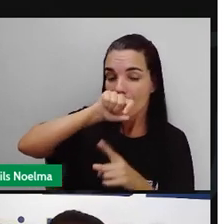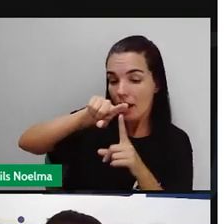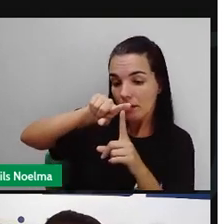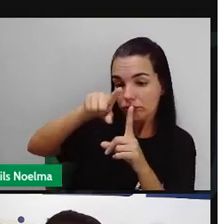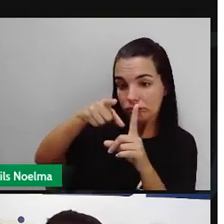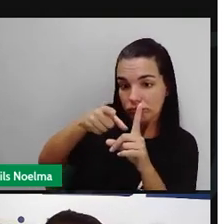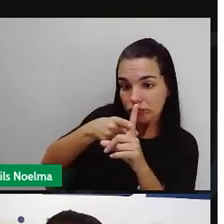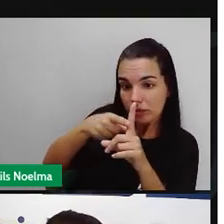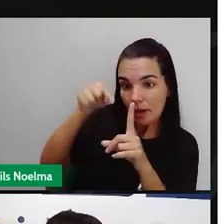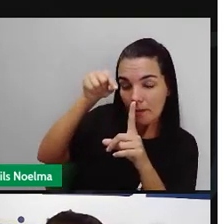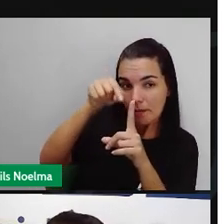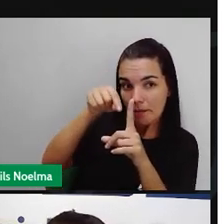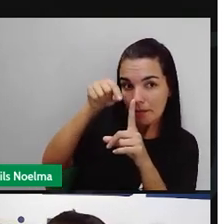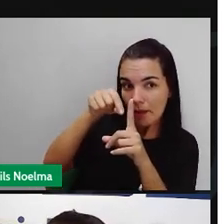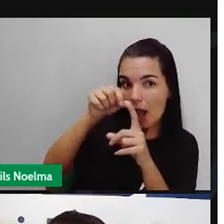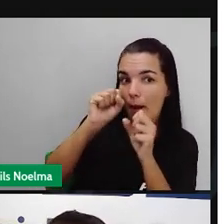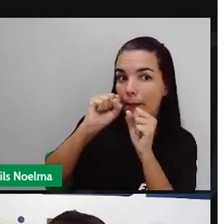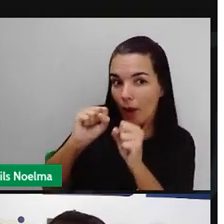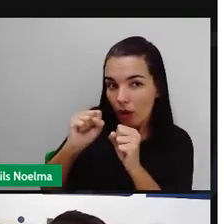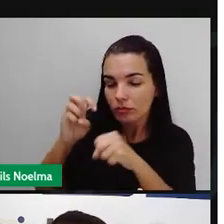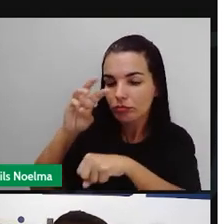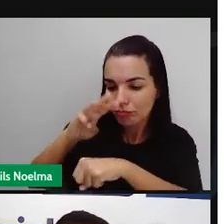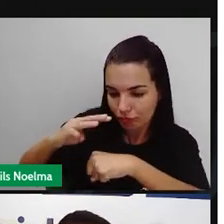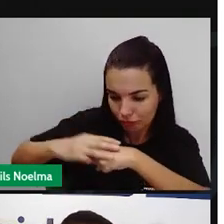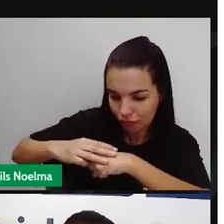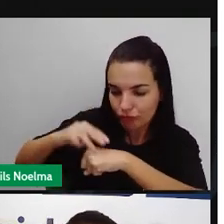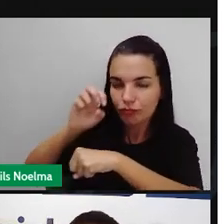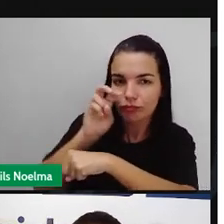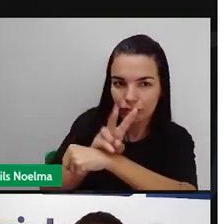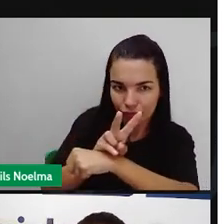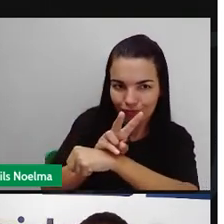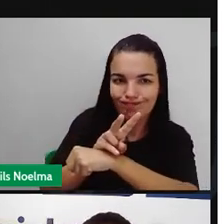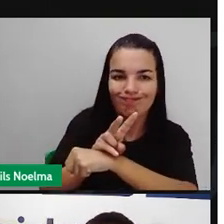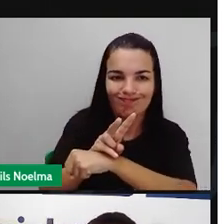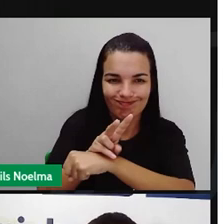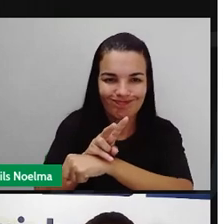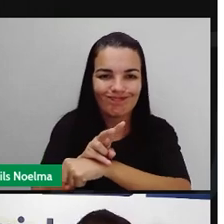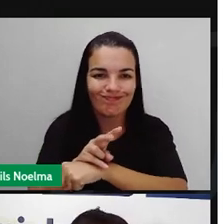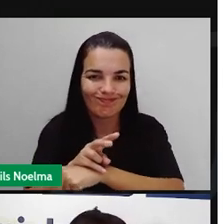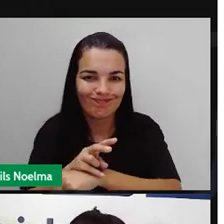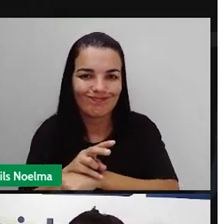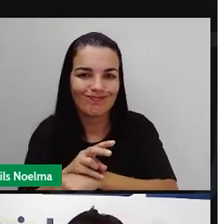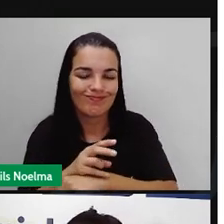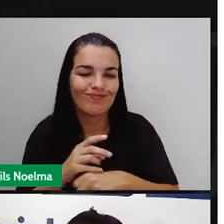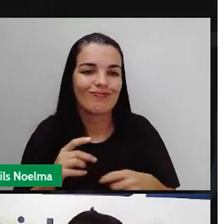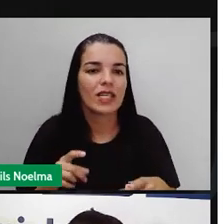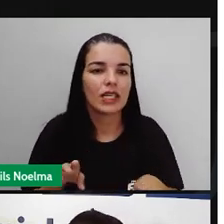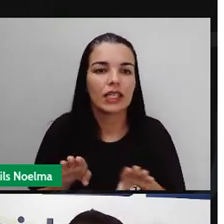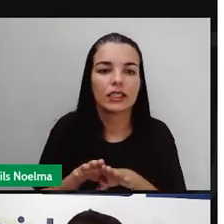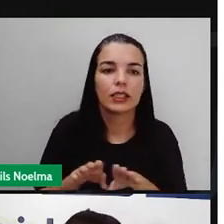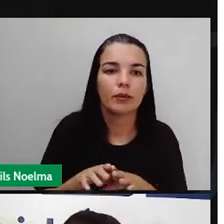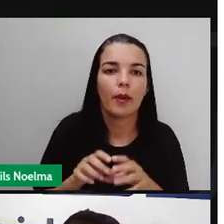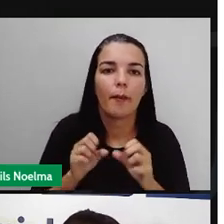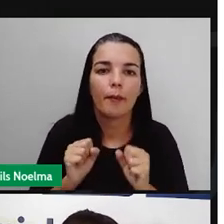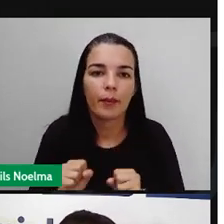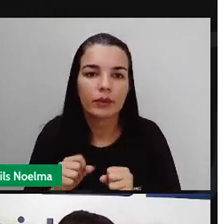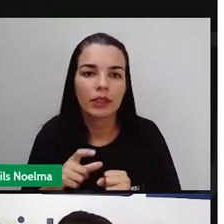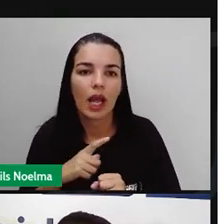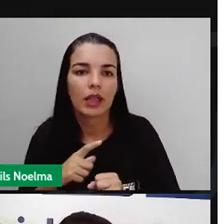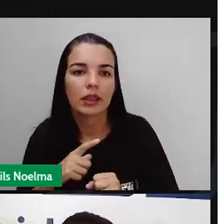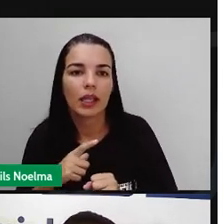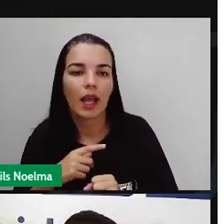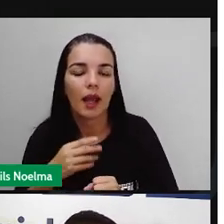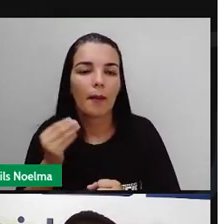para o feto, né? No caso, uma gestação. Ou, e nesse caso, vão se